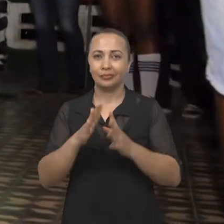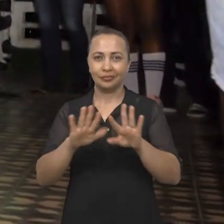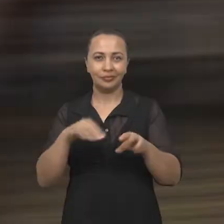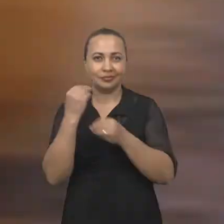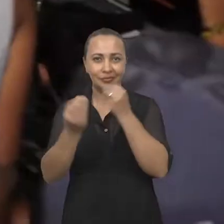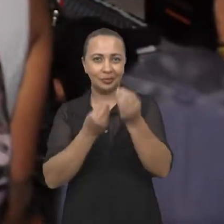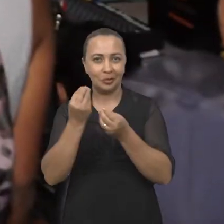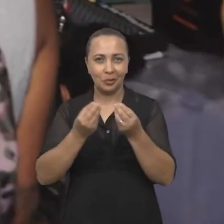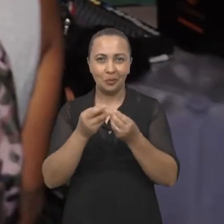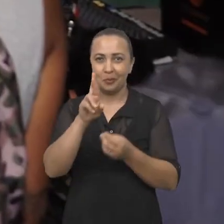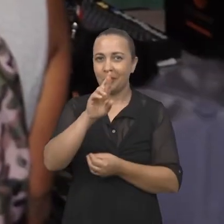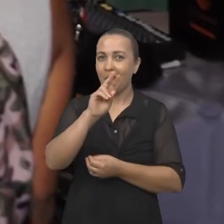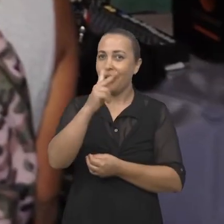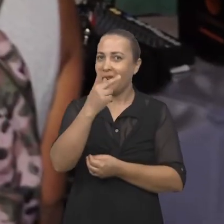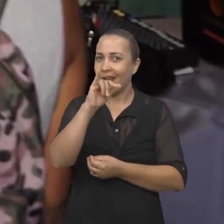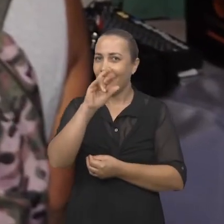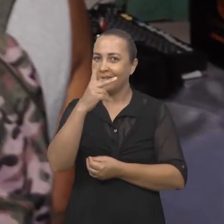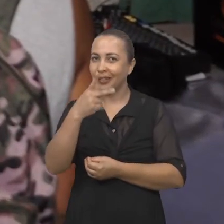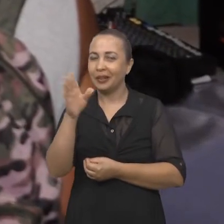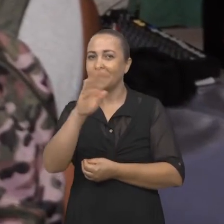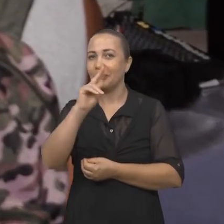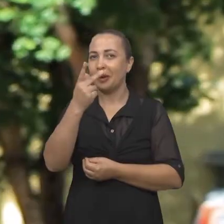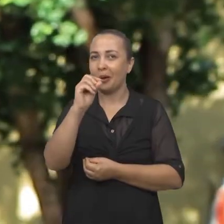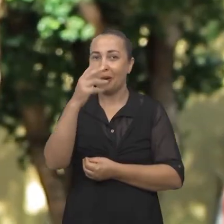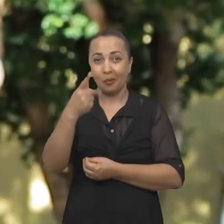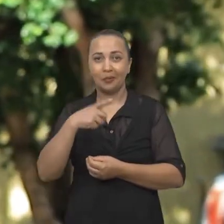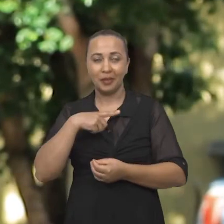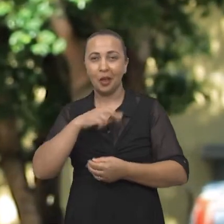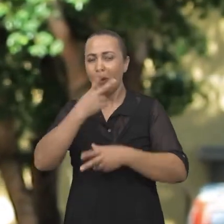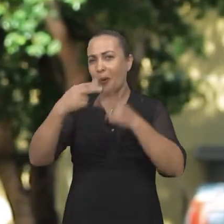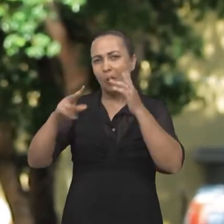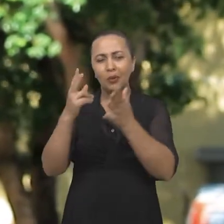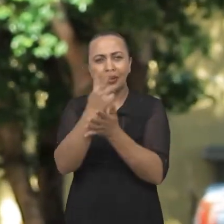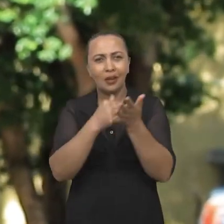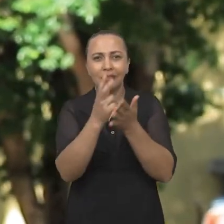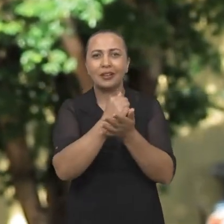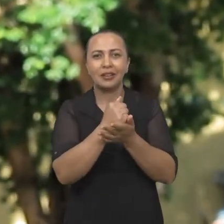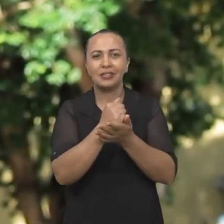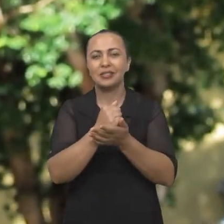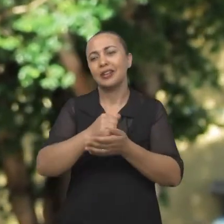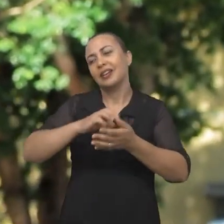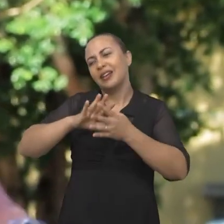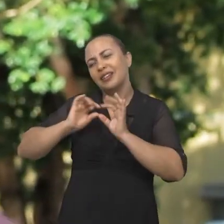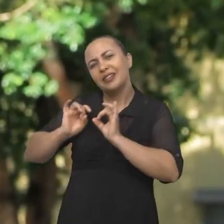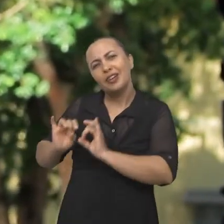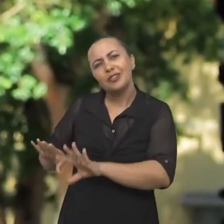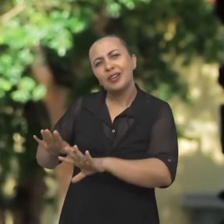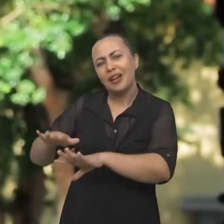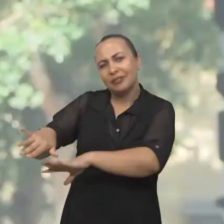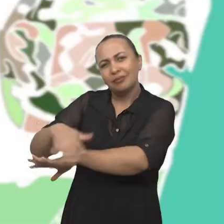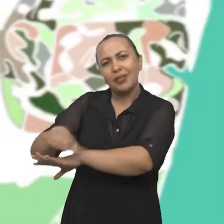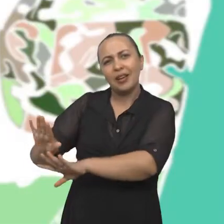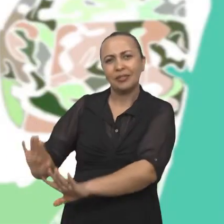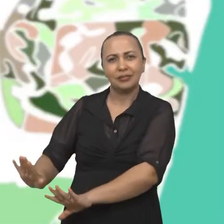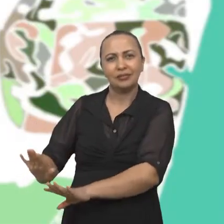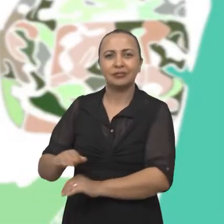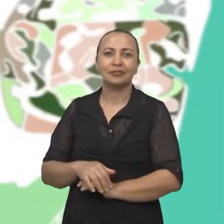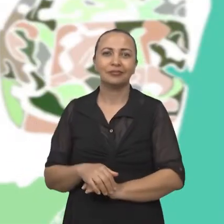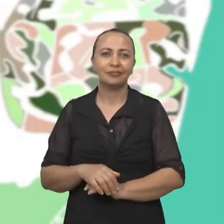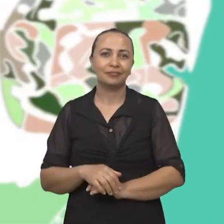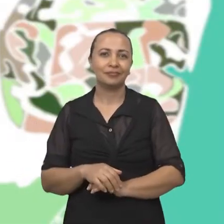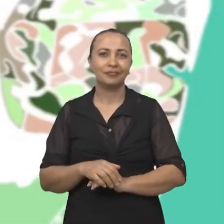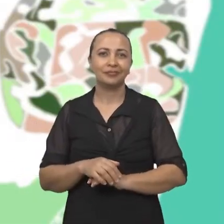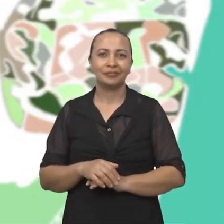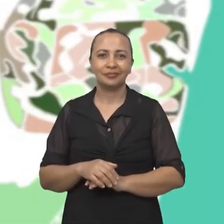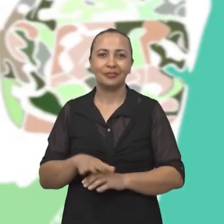Assim como o hip-hop, existem outras culturas, outras artes que são marginalizadas, que são deixadas à margem. O hip-hop o